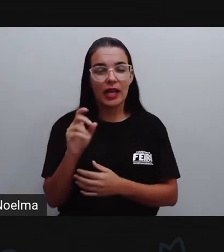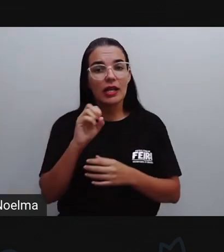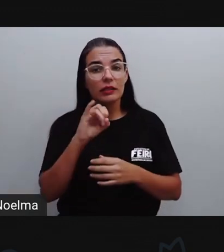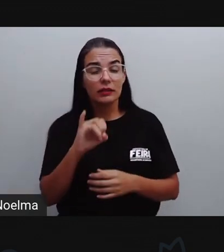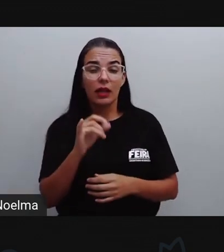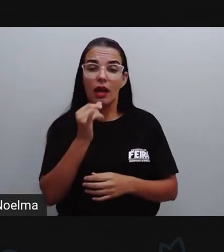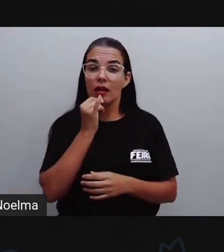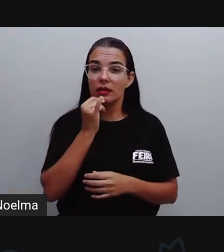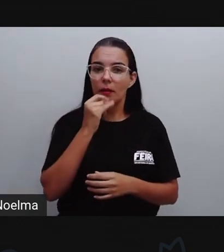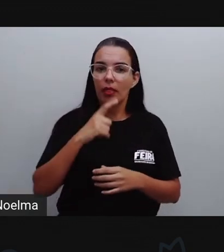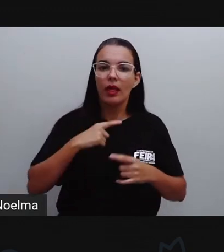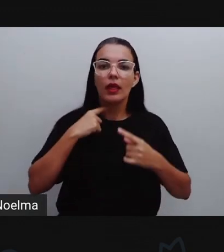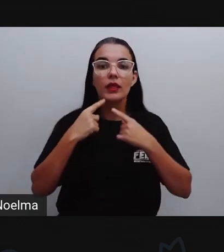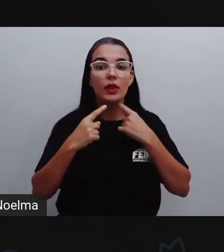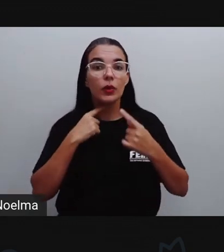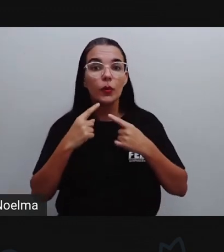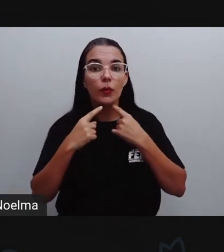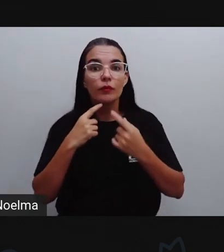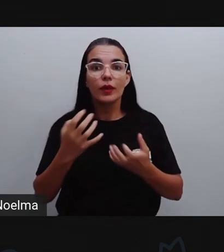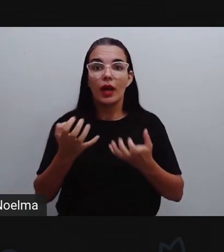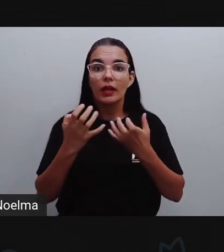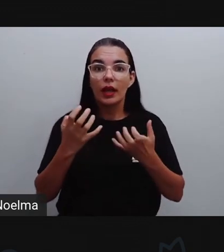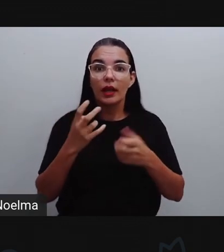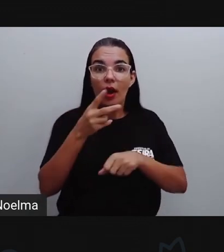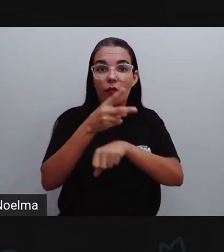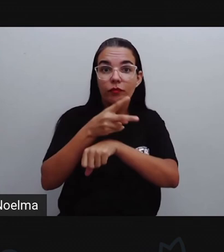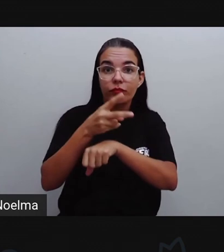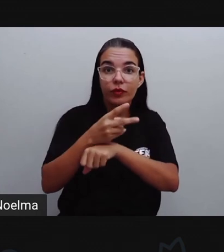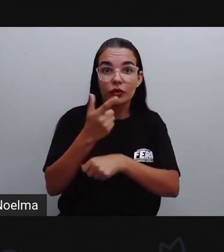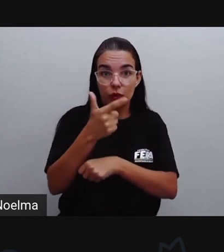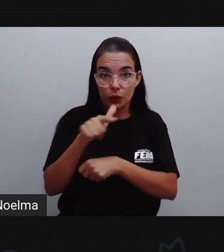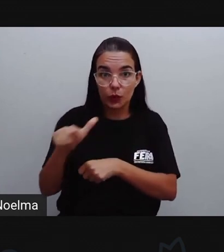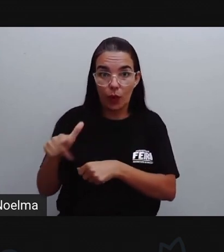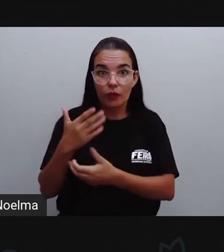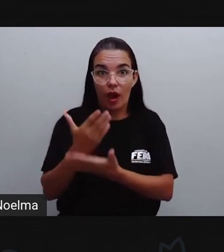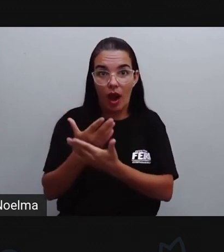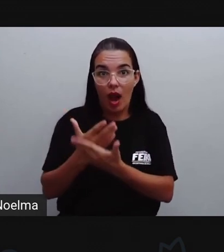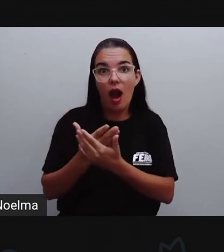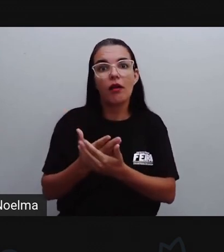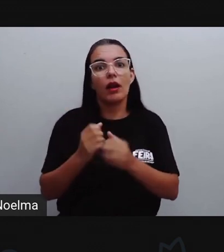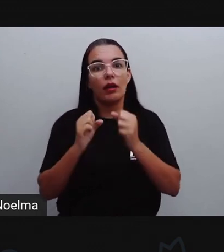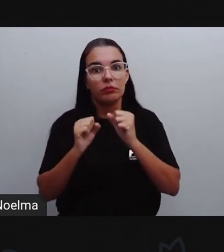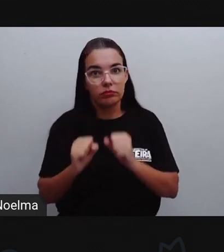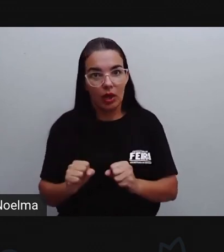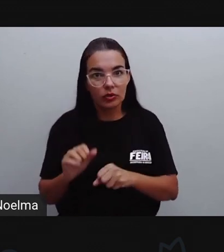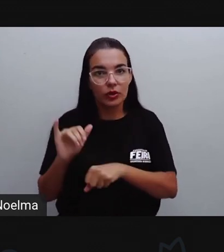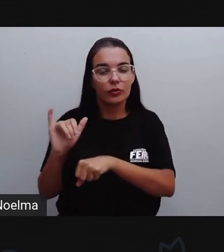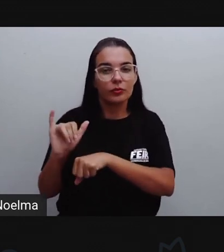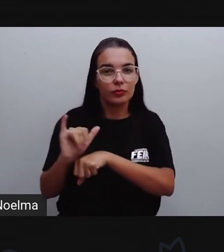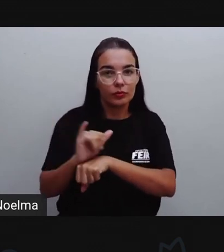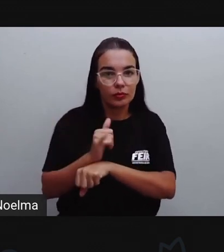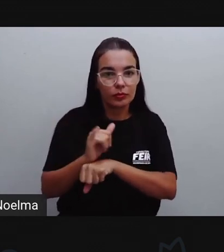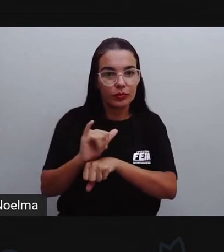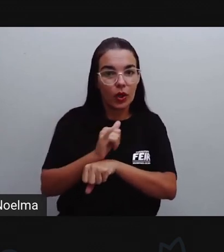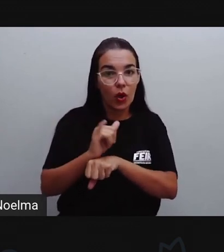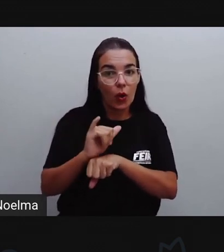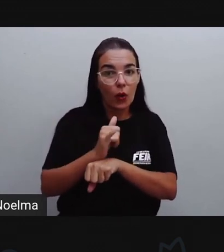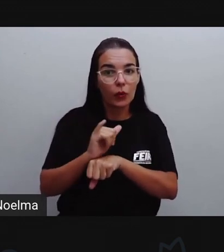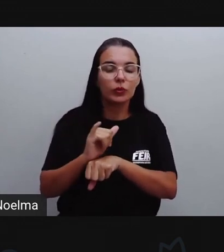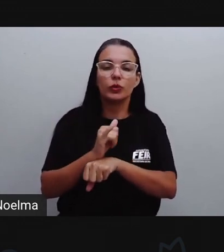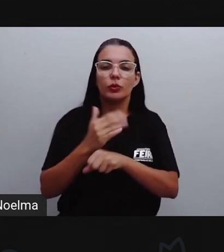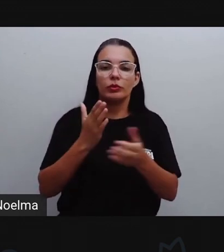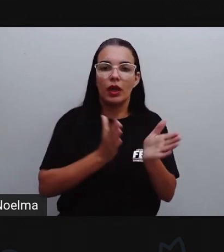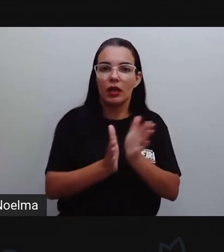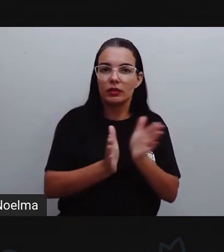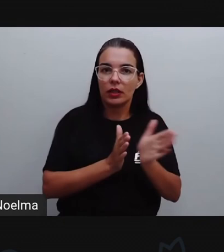vocês tenham alguma dúvida e queiram assistir a esse vídeo novamente, assim como também o vídeo do nosso primeiro momento, vocês podem estar